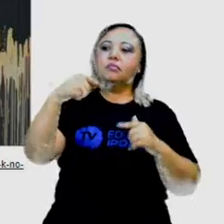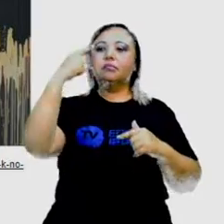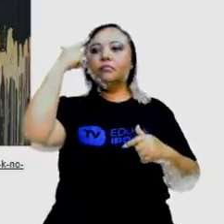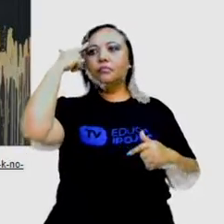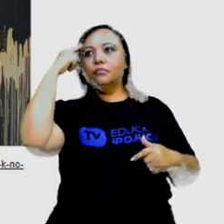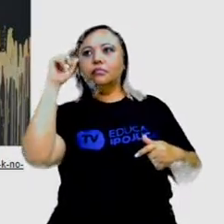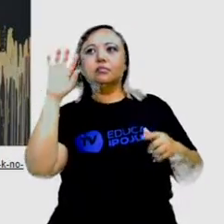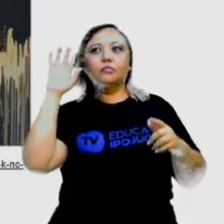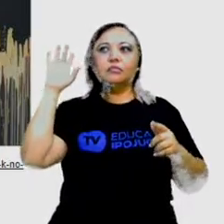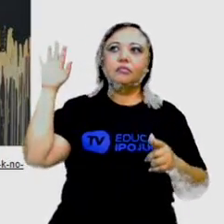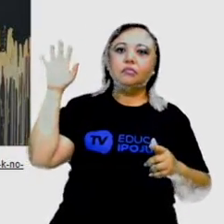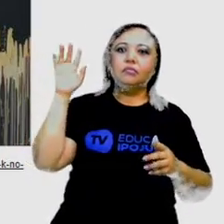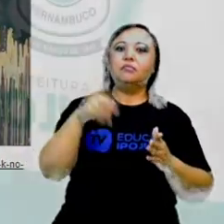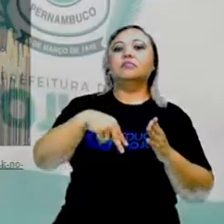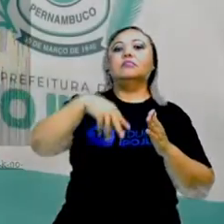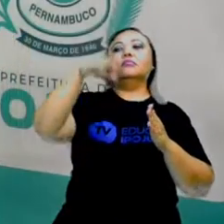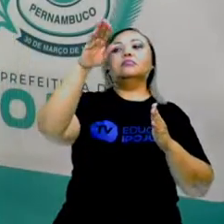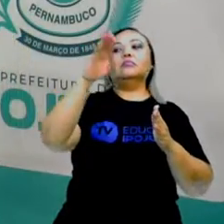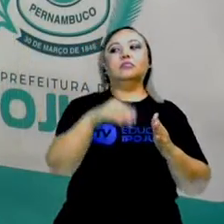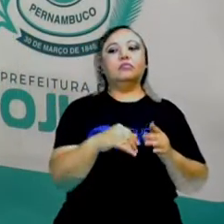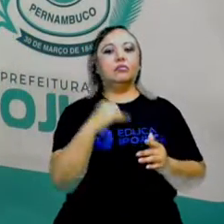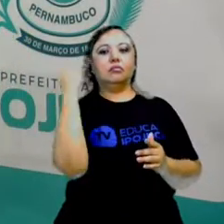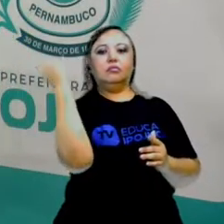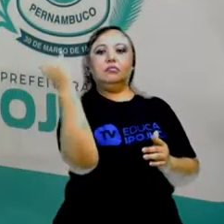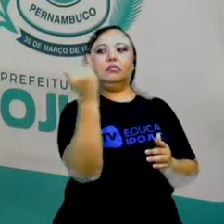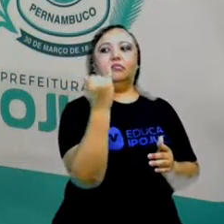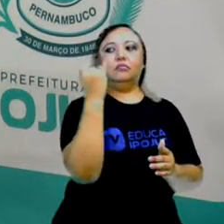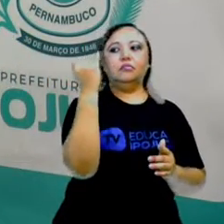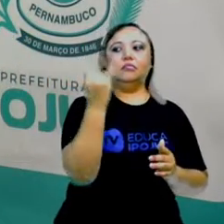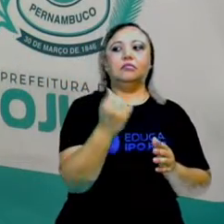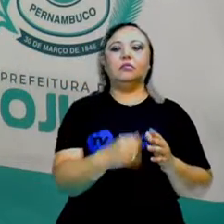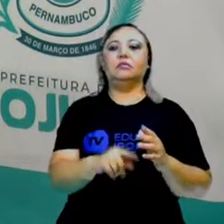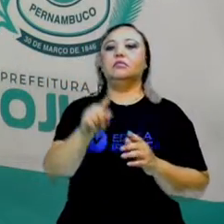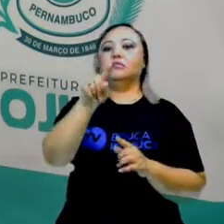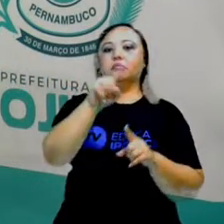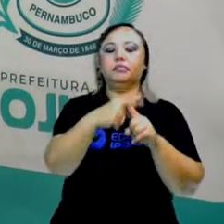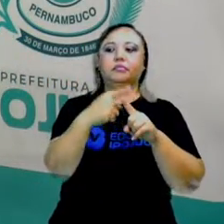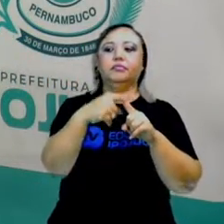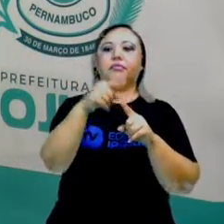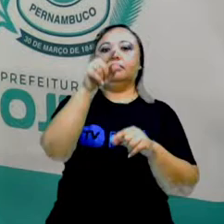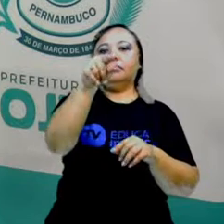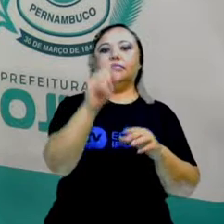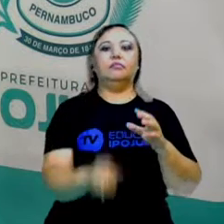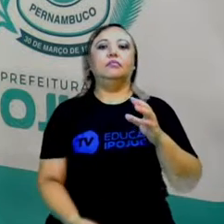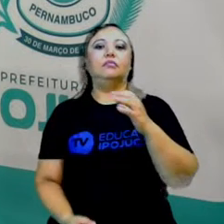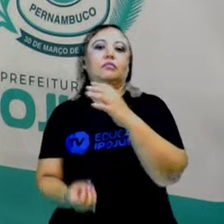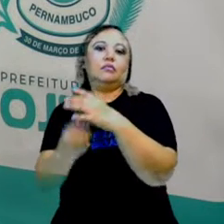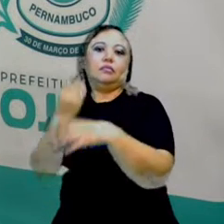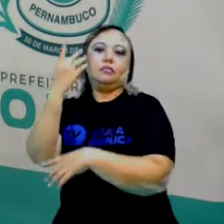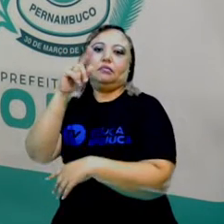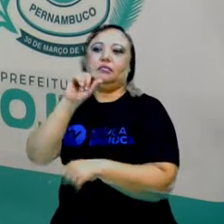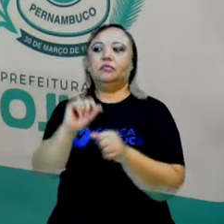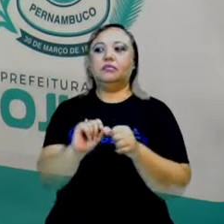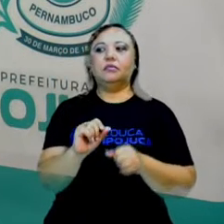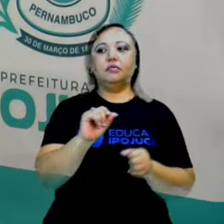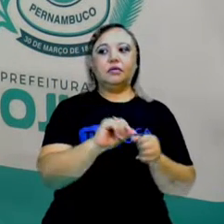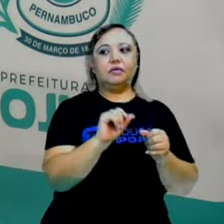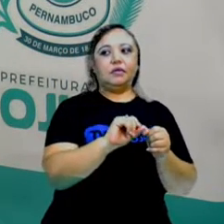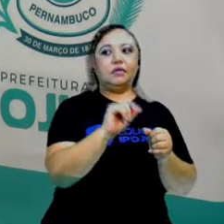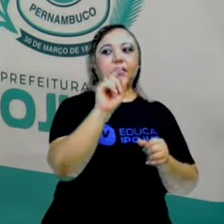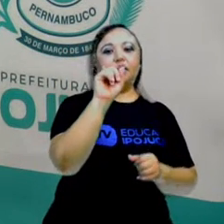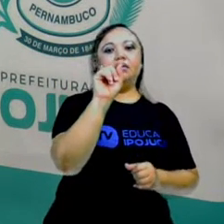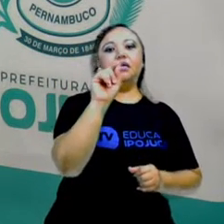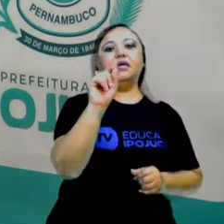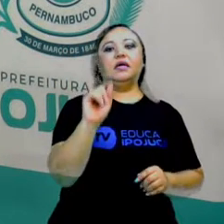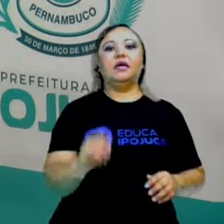muito importante. Por quê? Quando a gente fala em criar, é você inventar, você começar a tirar de dentro de